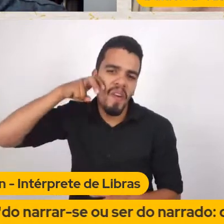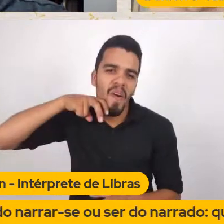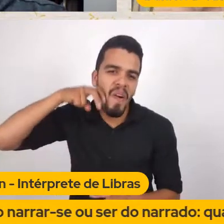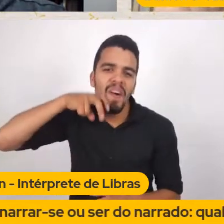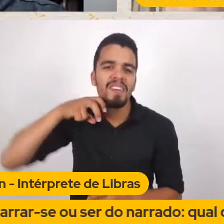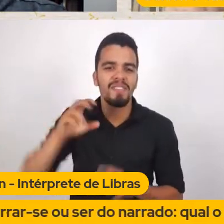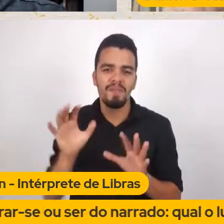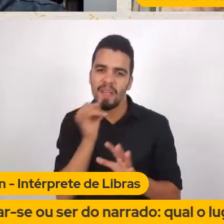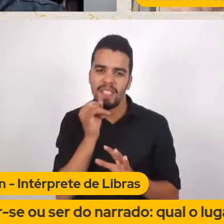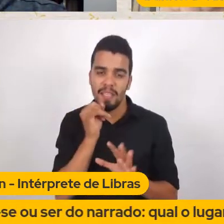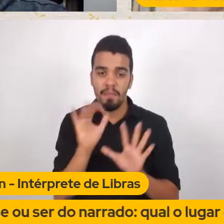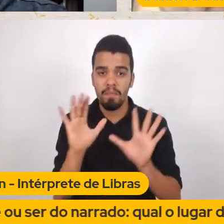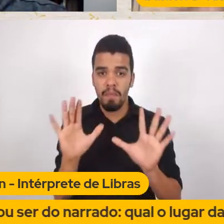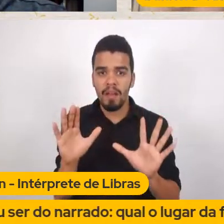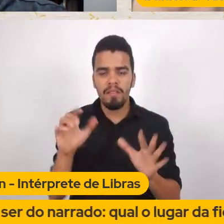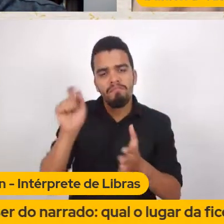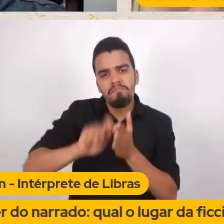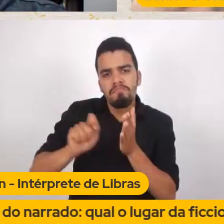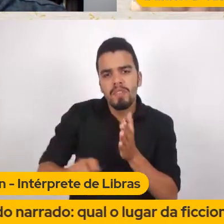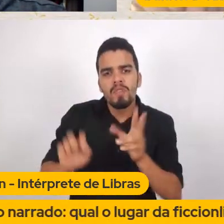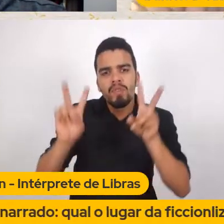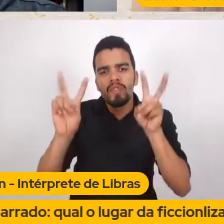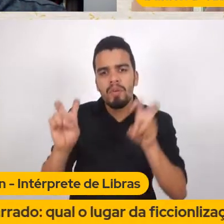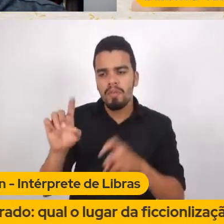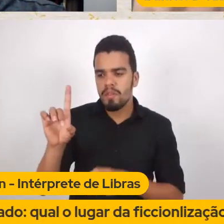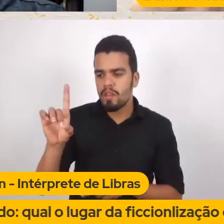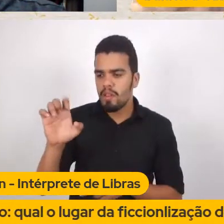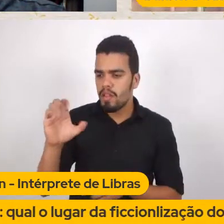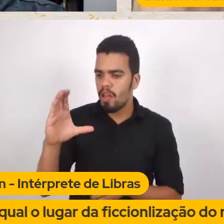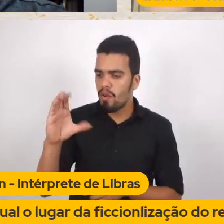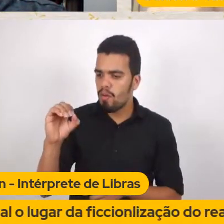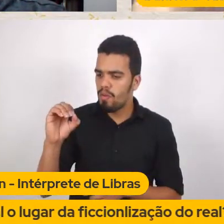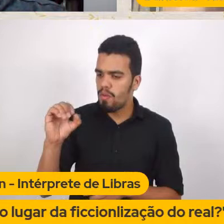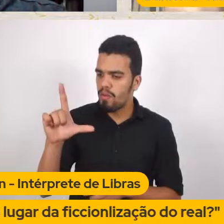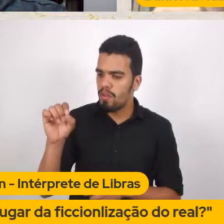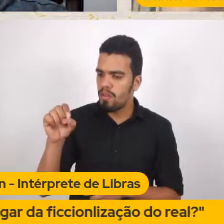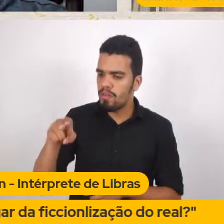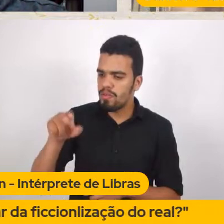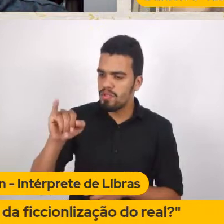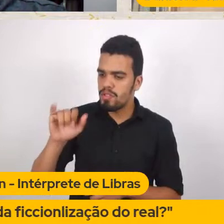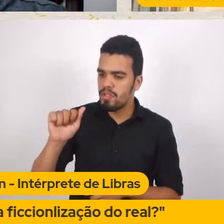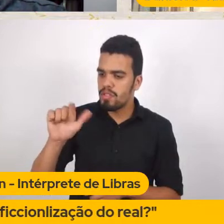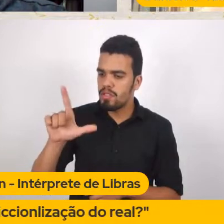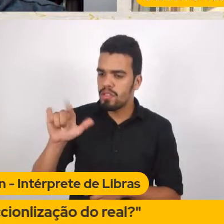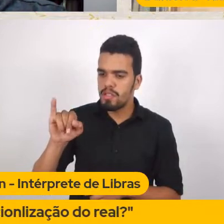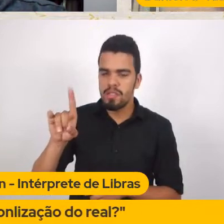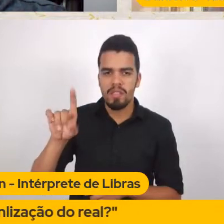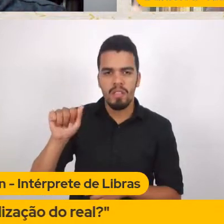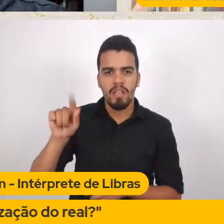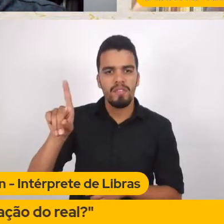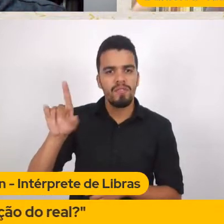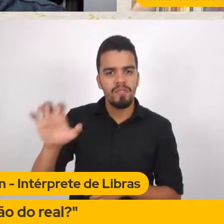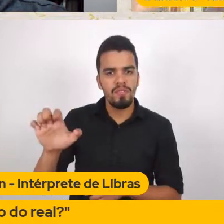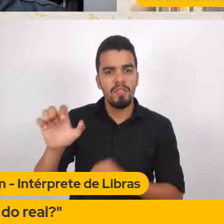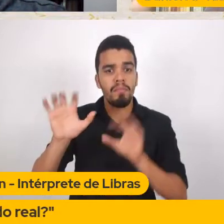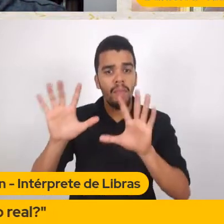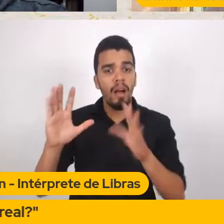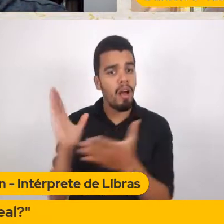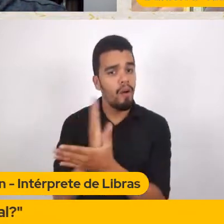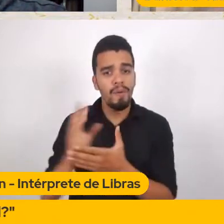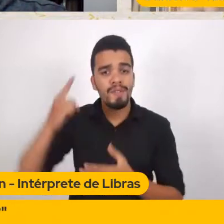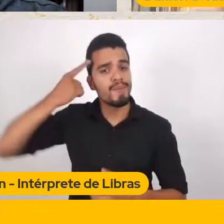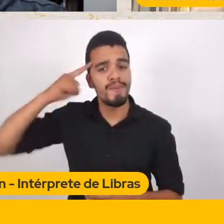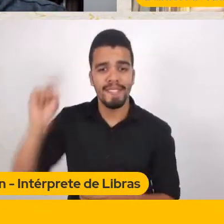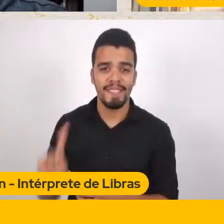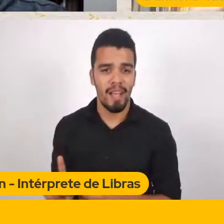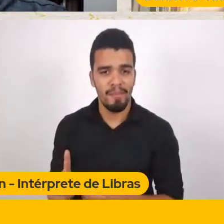não entendem A decolonialidade E eles não têm consciência Da história literária E cultural Que os formou E é isso Que eu acho Que